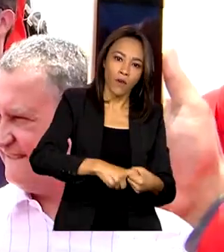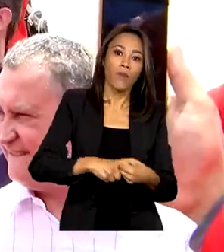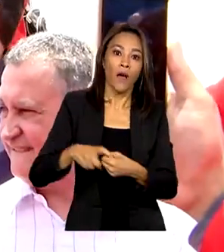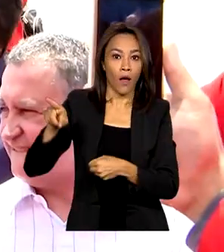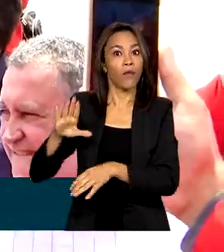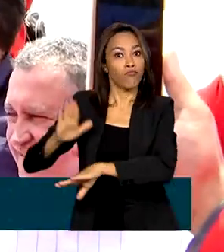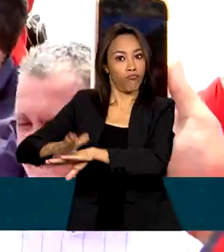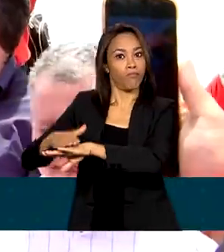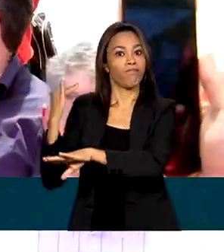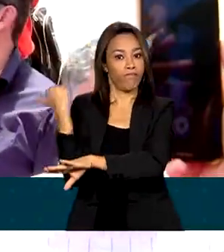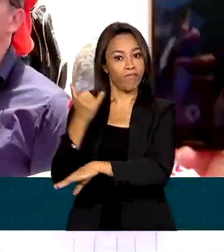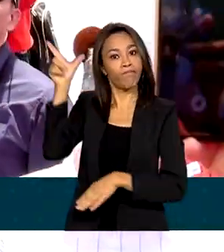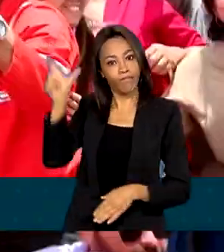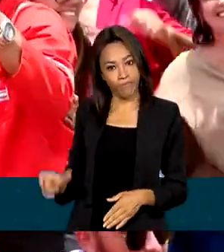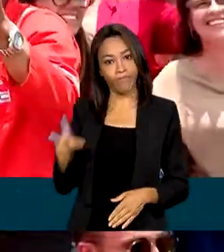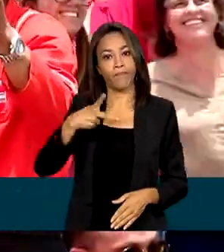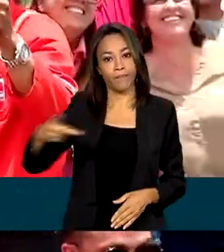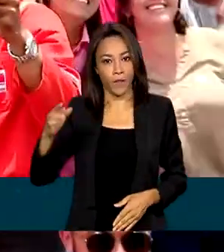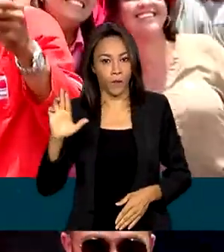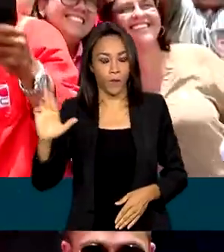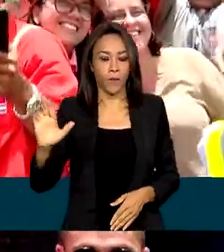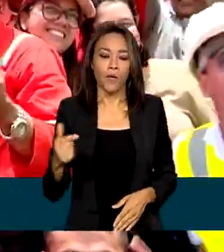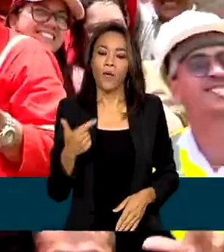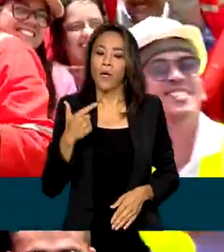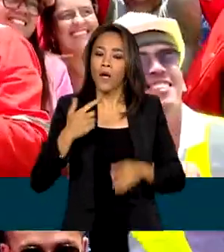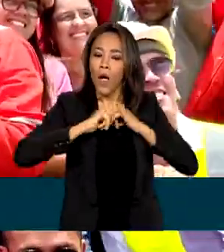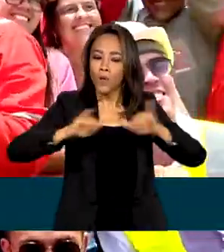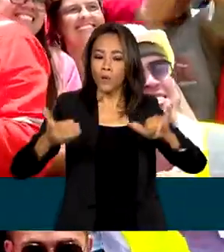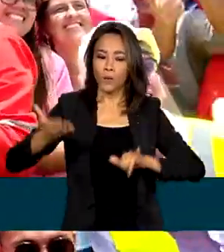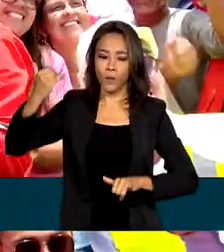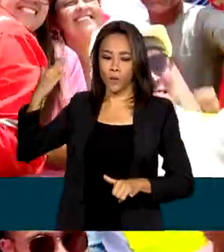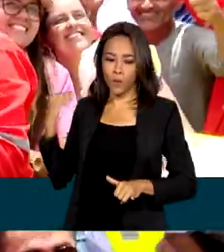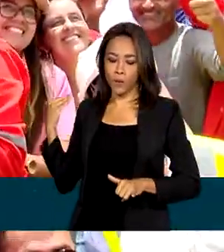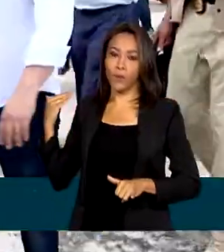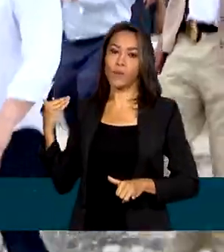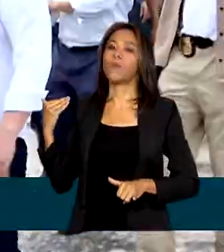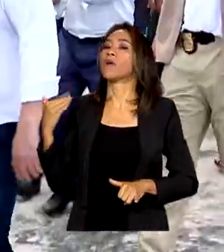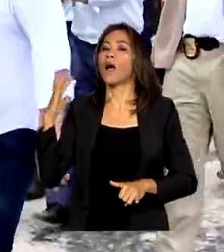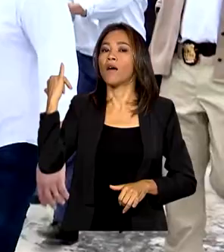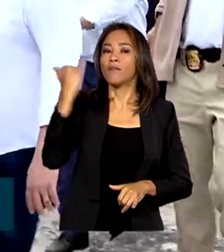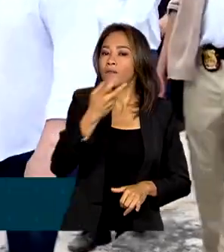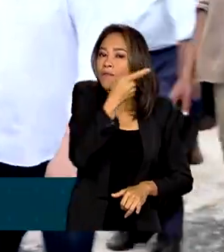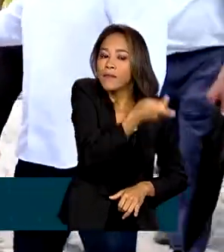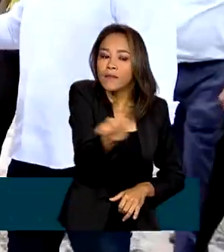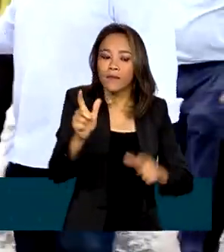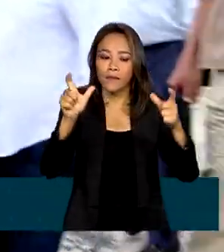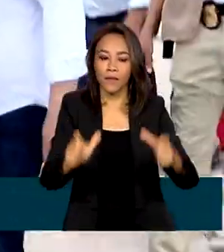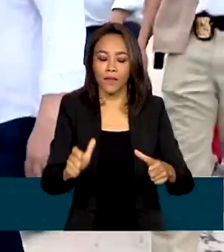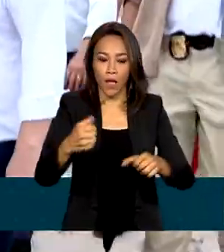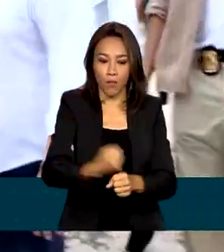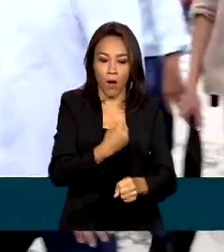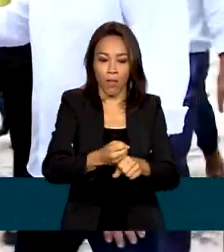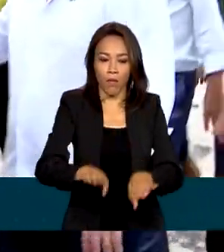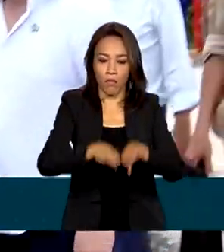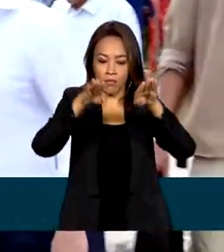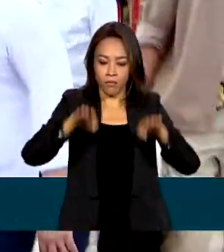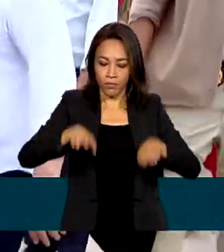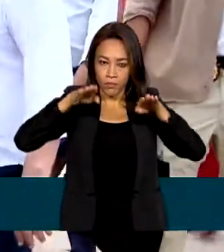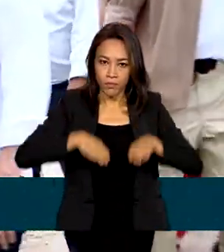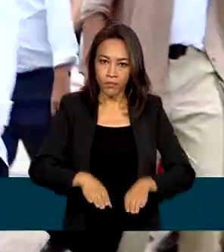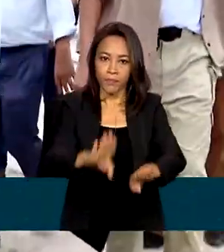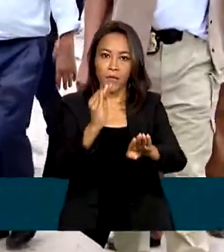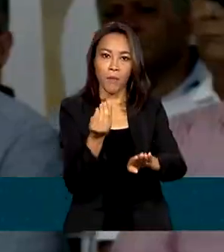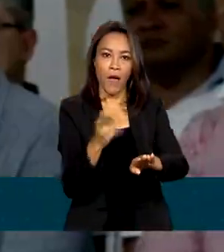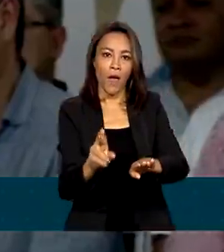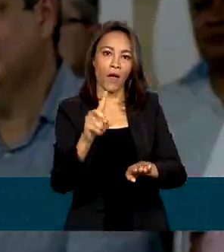Luiz Inácio Lula da Silva. O anúncio foi feito durante a visita às obras de duplicação da BR-101 em